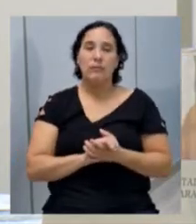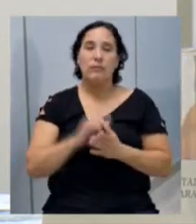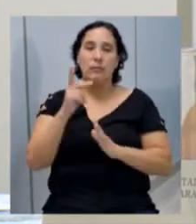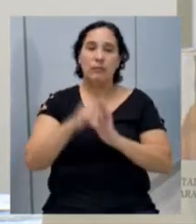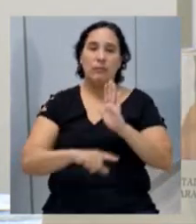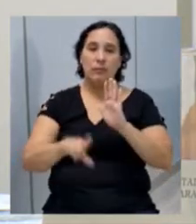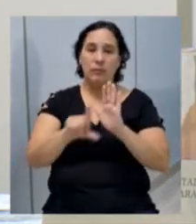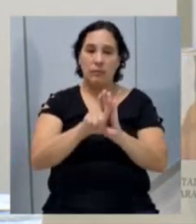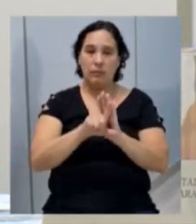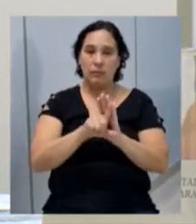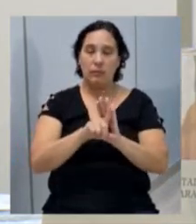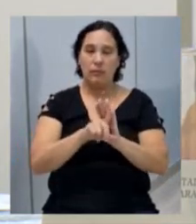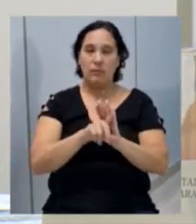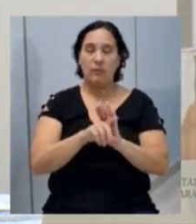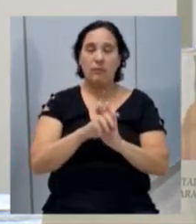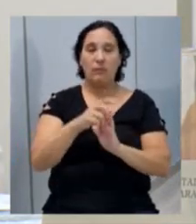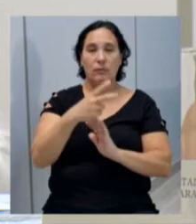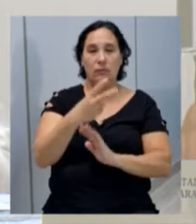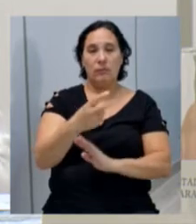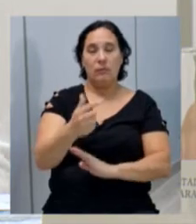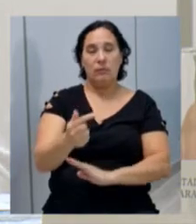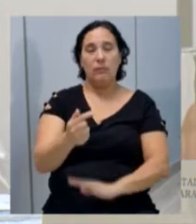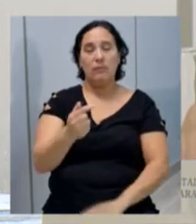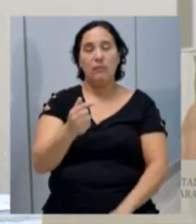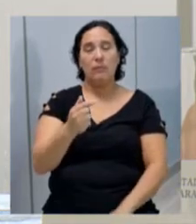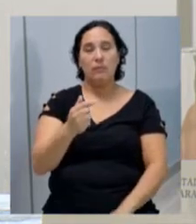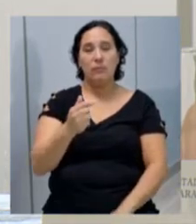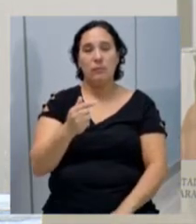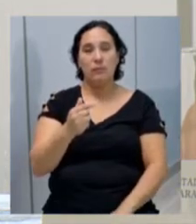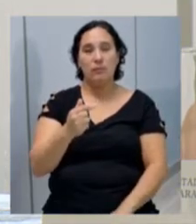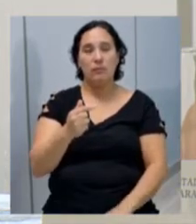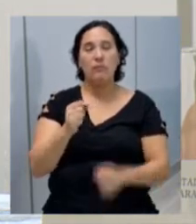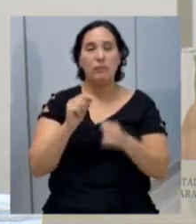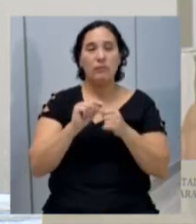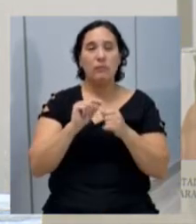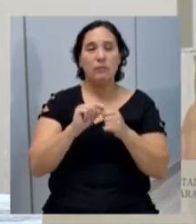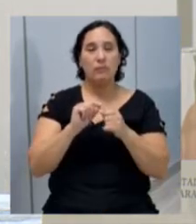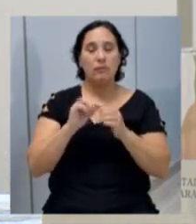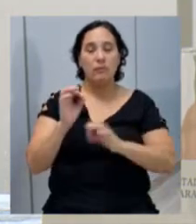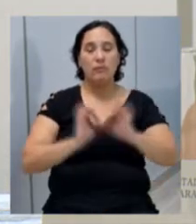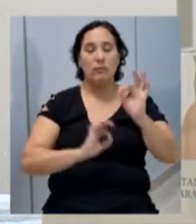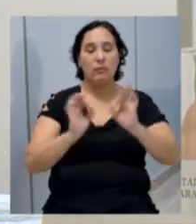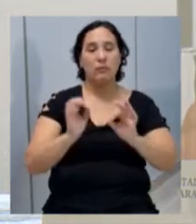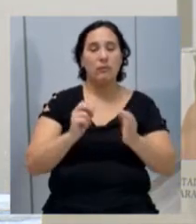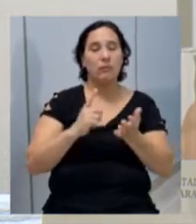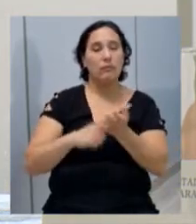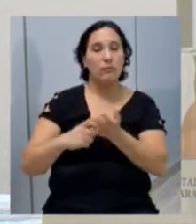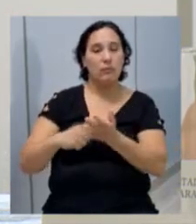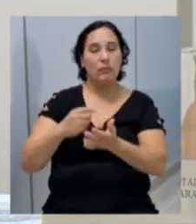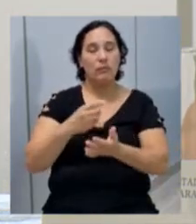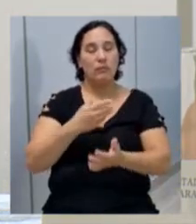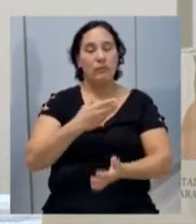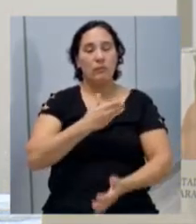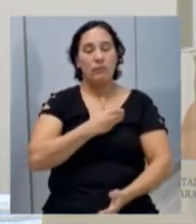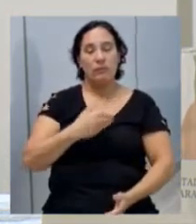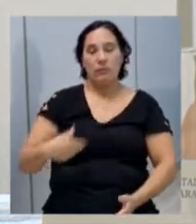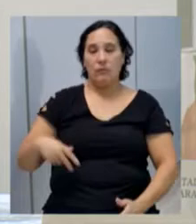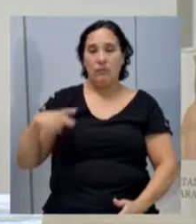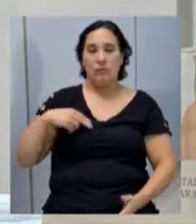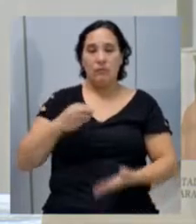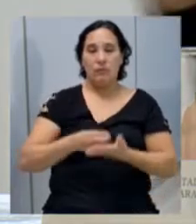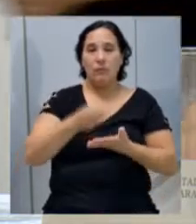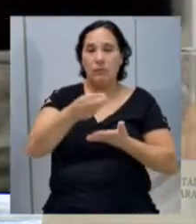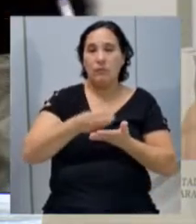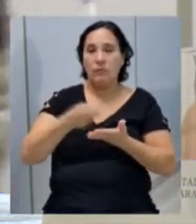Projeto de lei número 27 de 2018, que institui o Programa de Parceria Público-Privada e concessões de